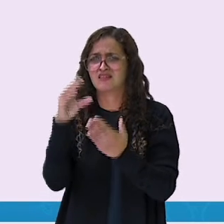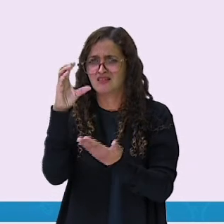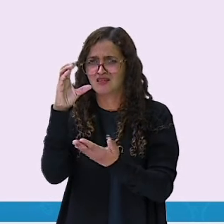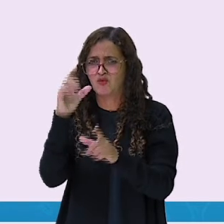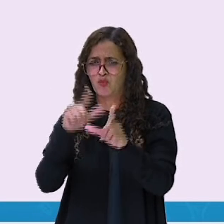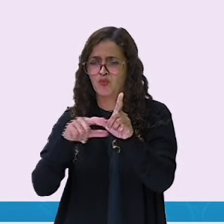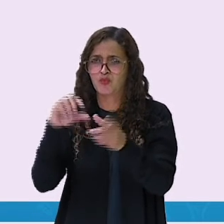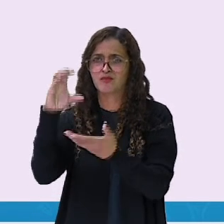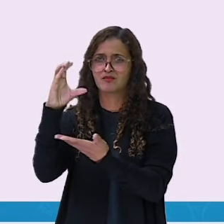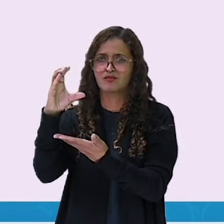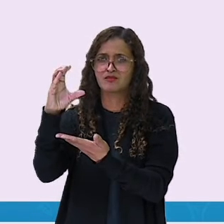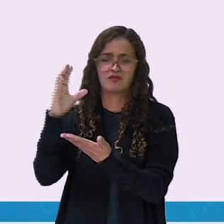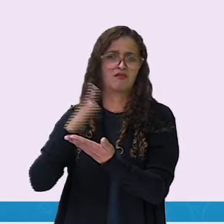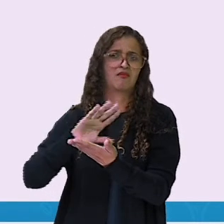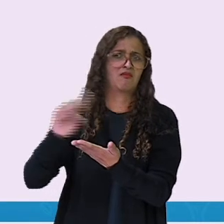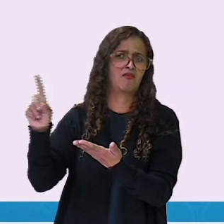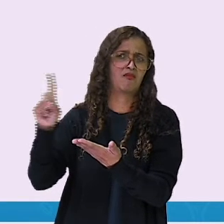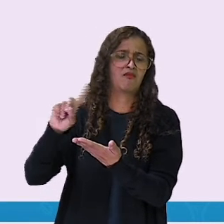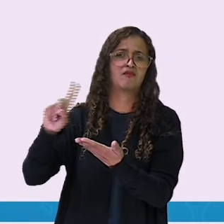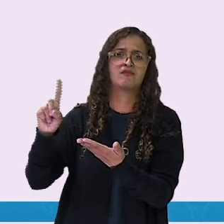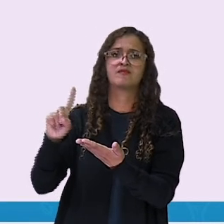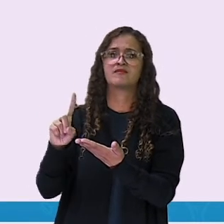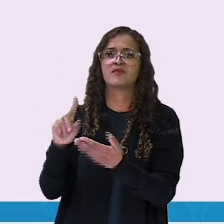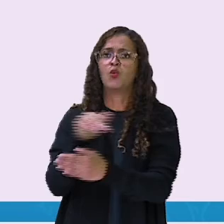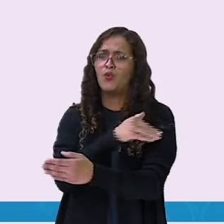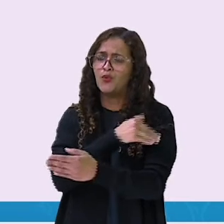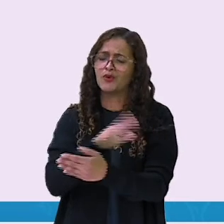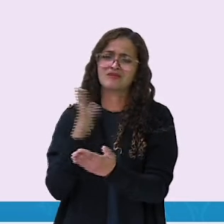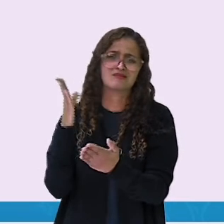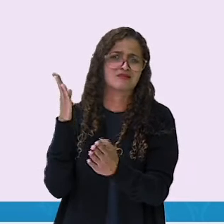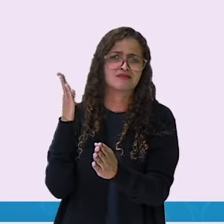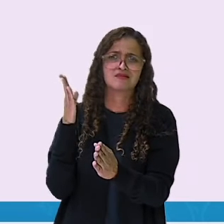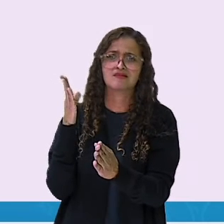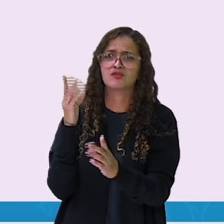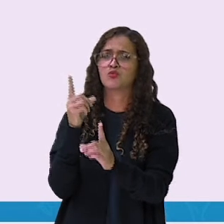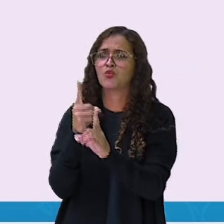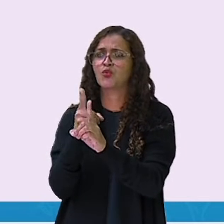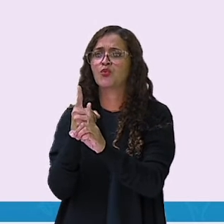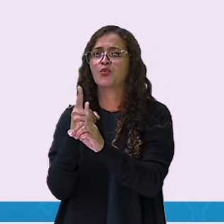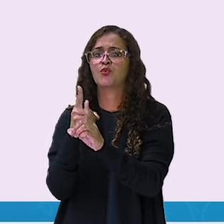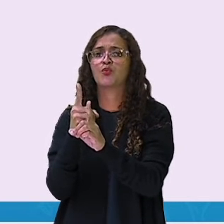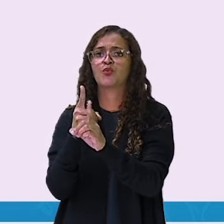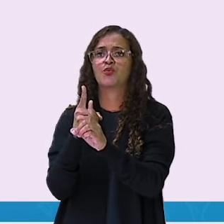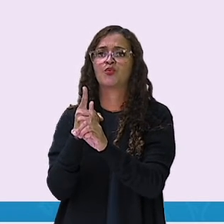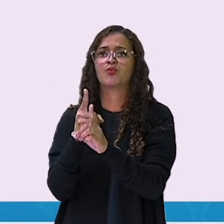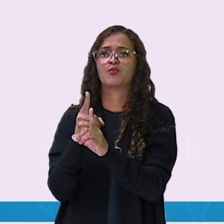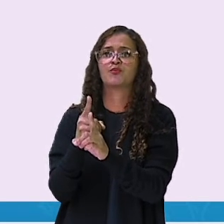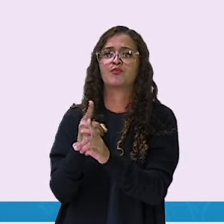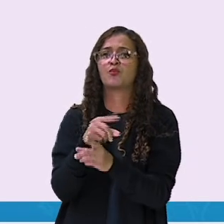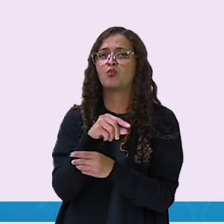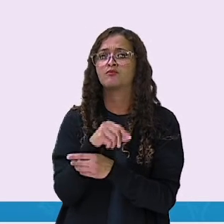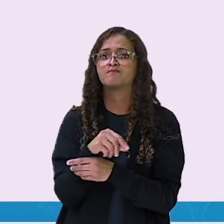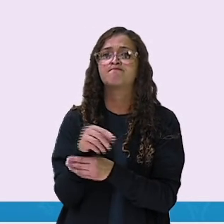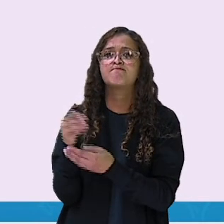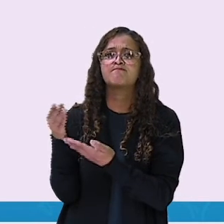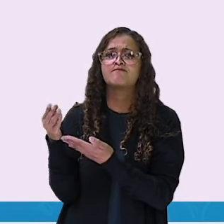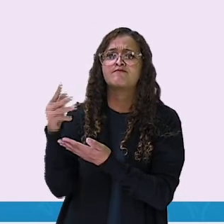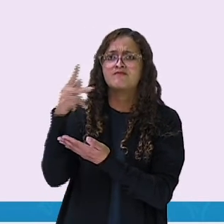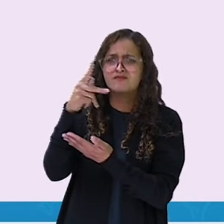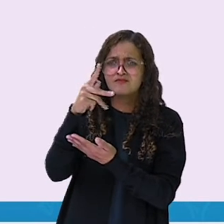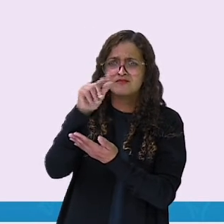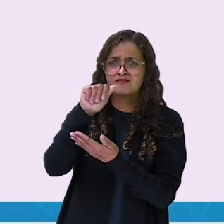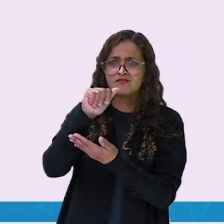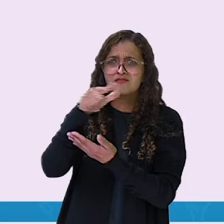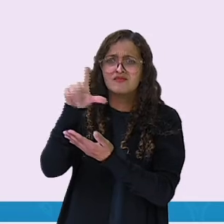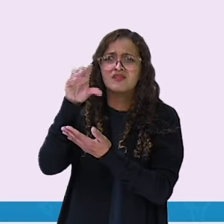é com a letra C. Não é ela. Rua nós já encontramos. Aqui eu tenho pássaro. Nós